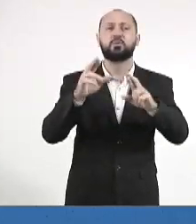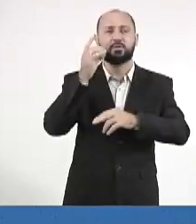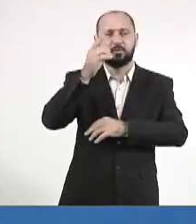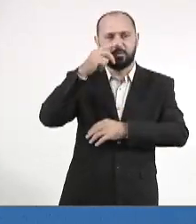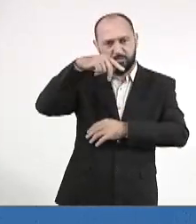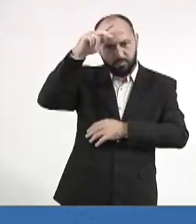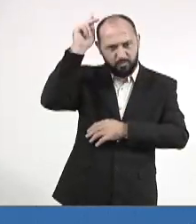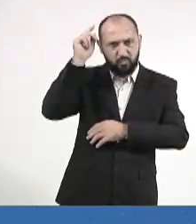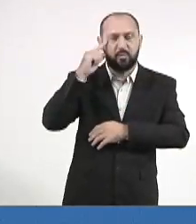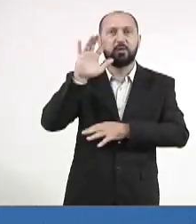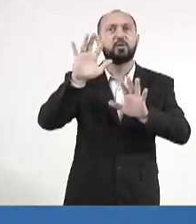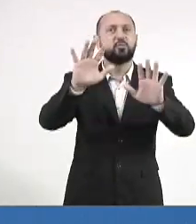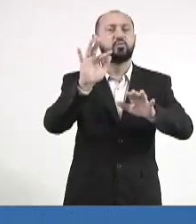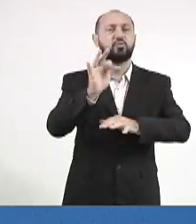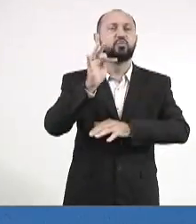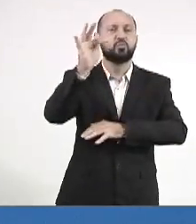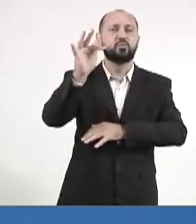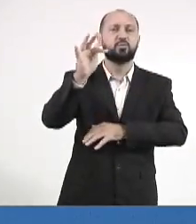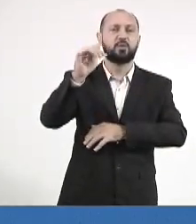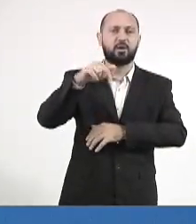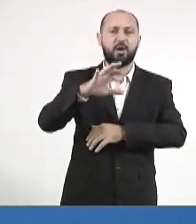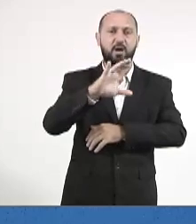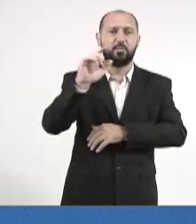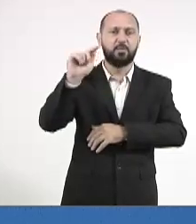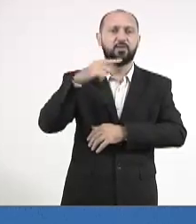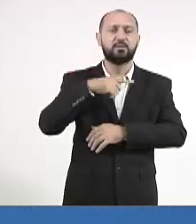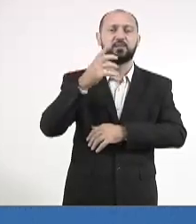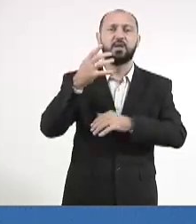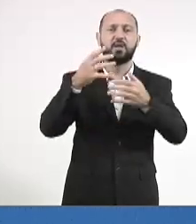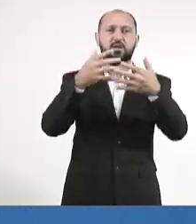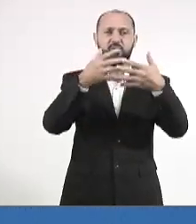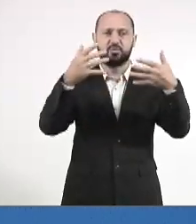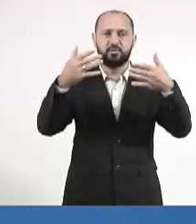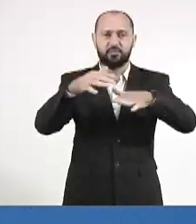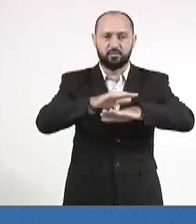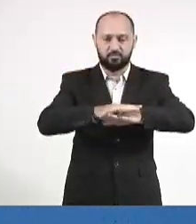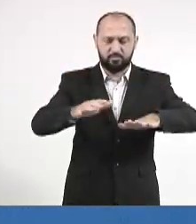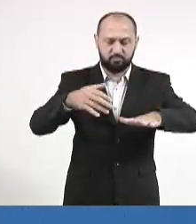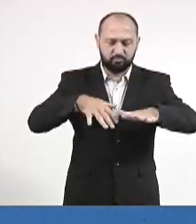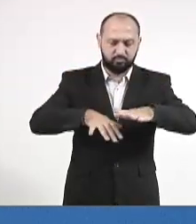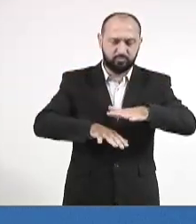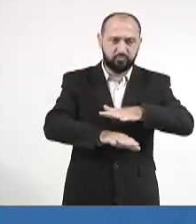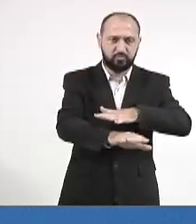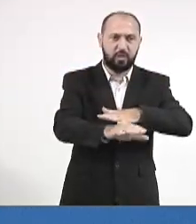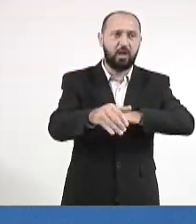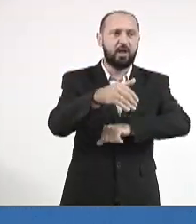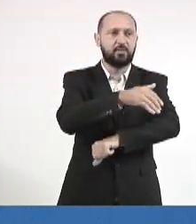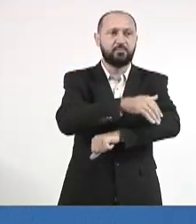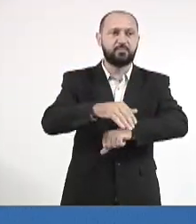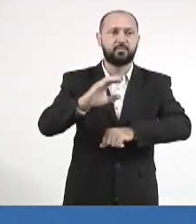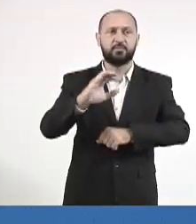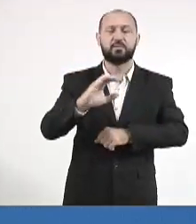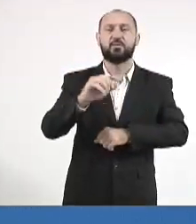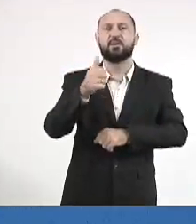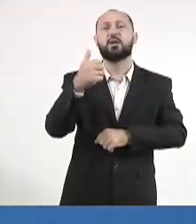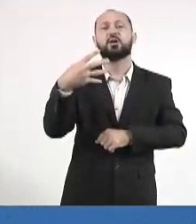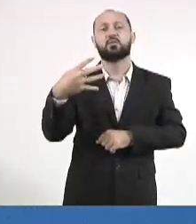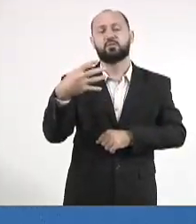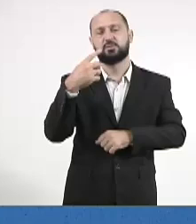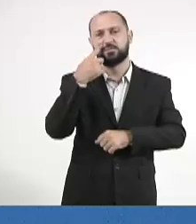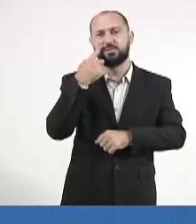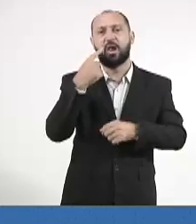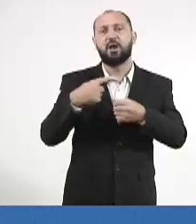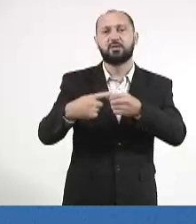Paulo Corrêa, que um dia, Campo Grande, tenha toda essa fiação de forma subterrânea, como aconteceu ali na Rua 14 de Julho, como as